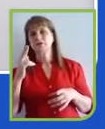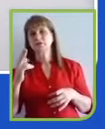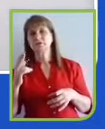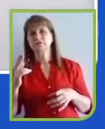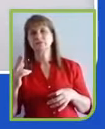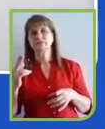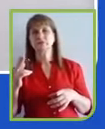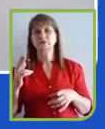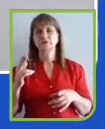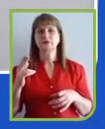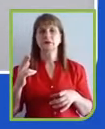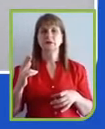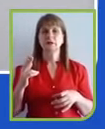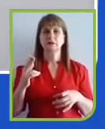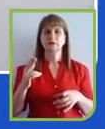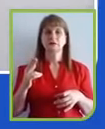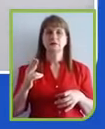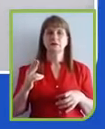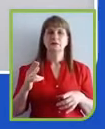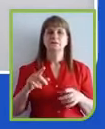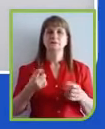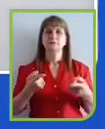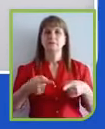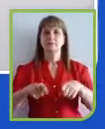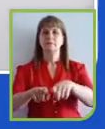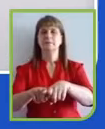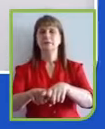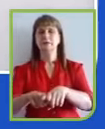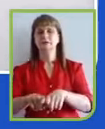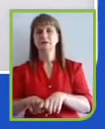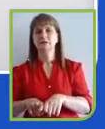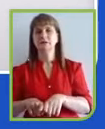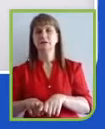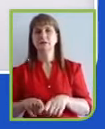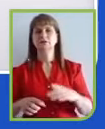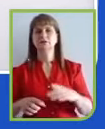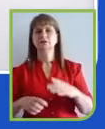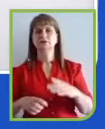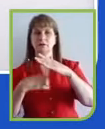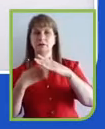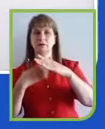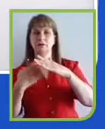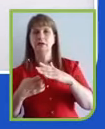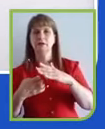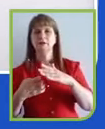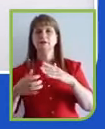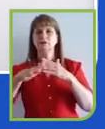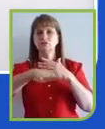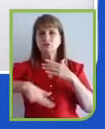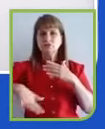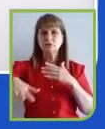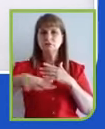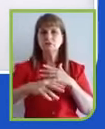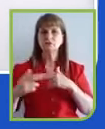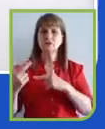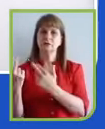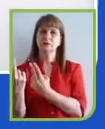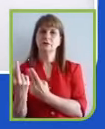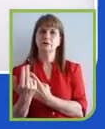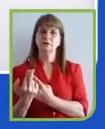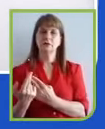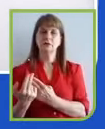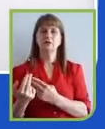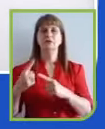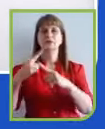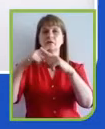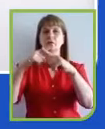nós aí, essa parceria entre empresas até do mesmo setor, entre antigos concorrentes ou costumeiros